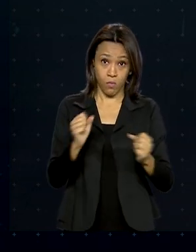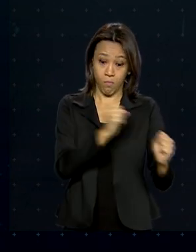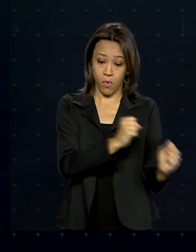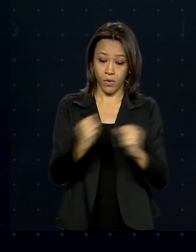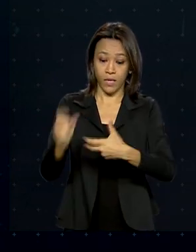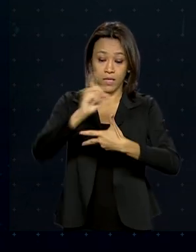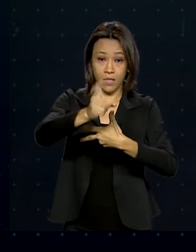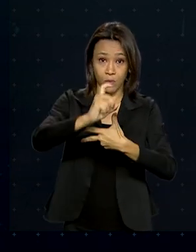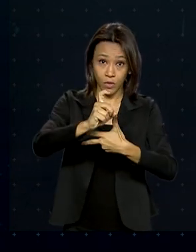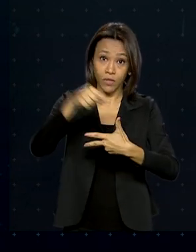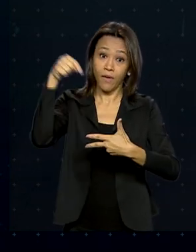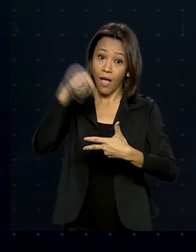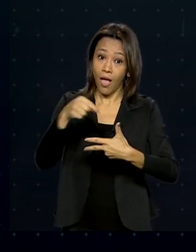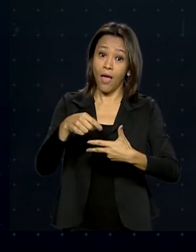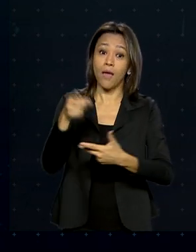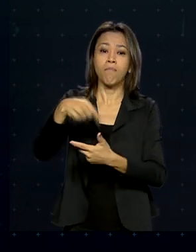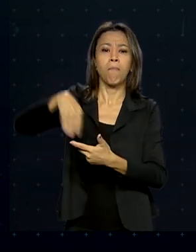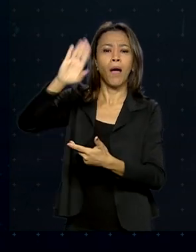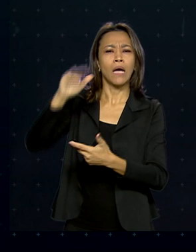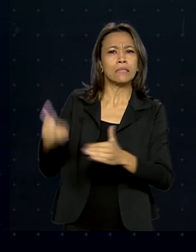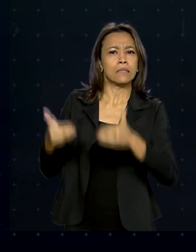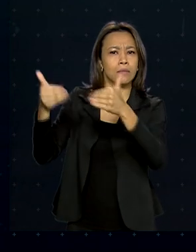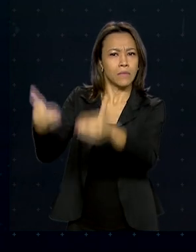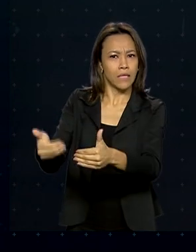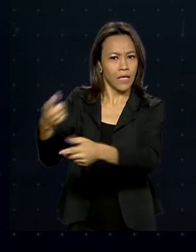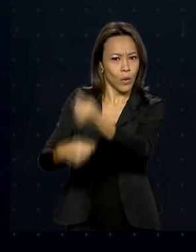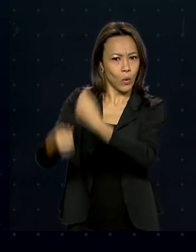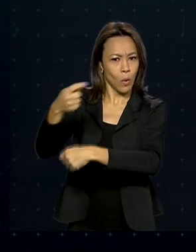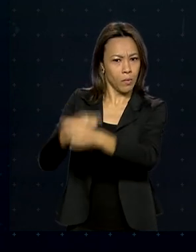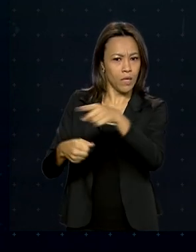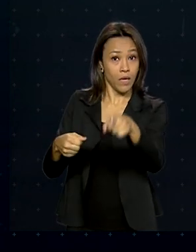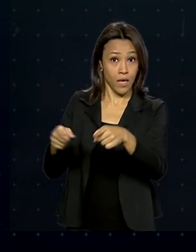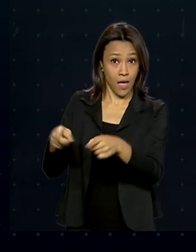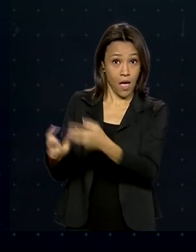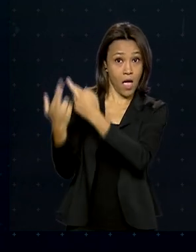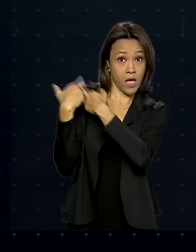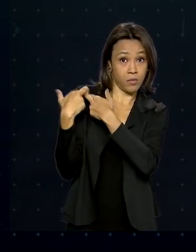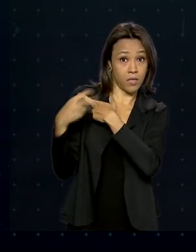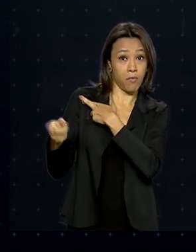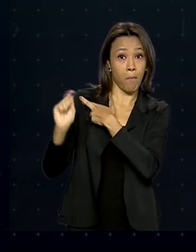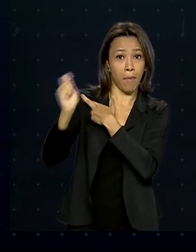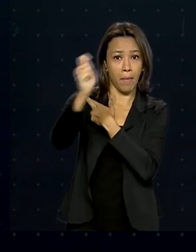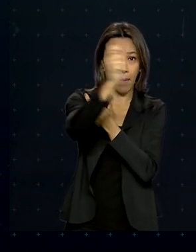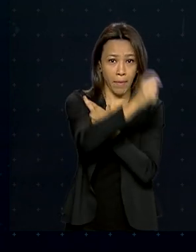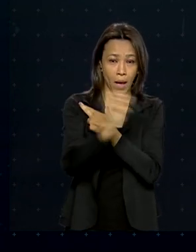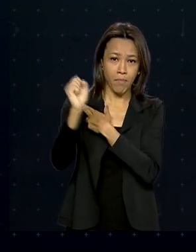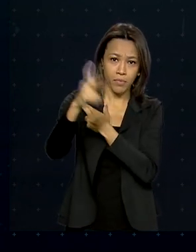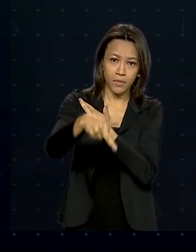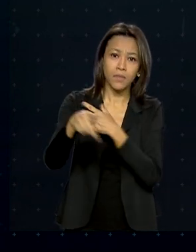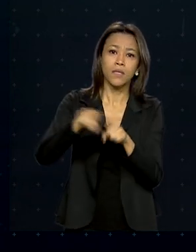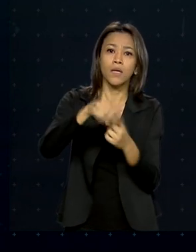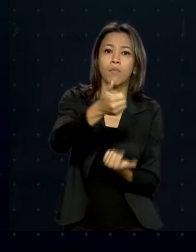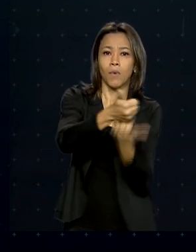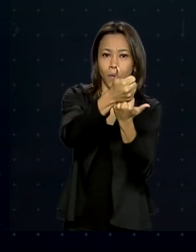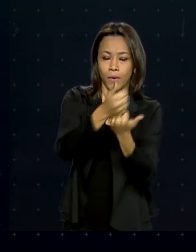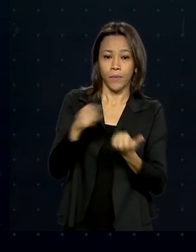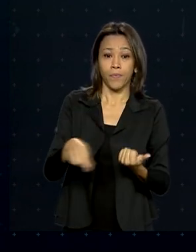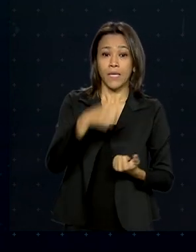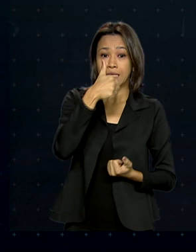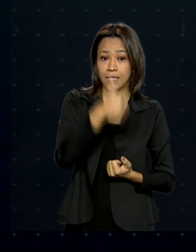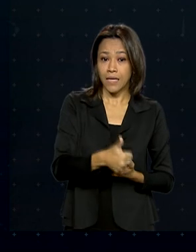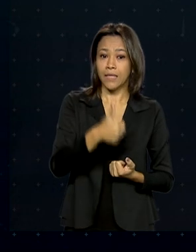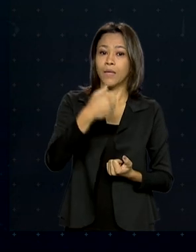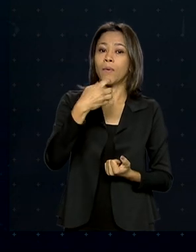maior fatia fica para o Ministério da Economia, que é responsável pelos pagamentos de benefícios e auxílios. R$ 144